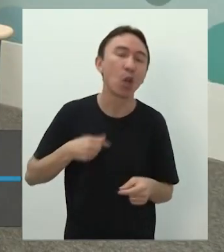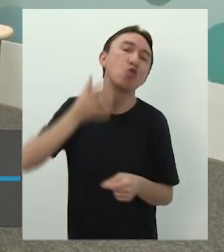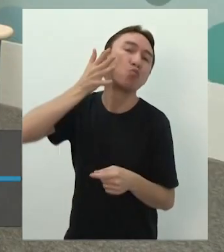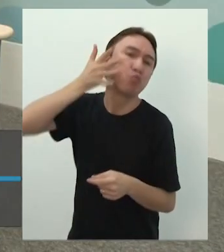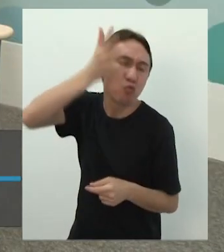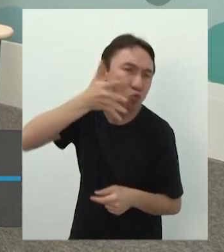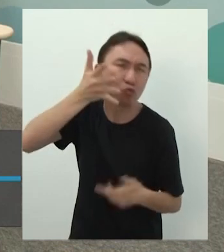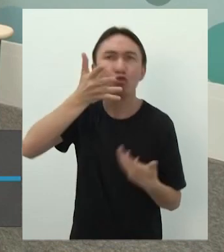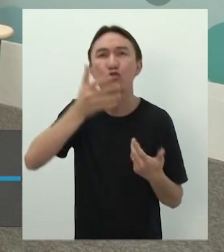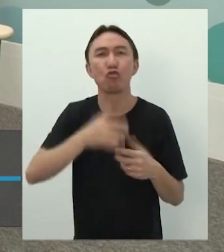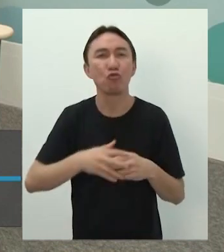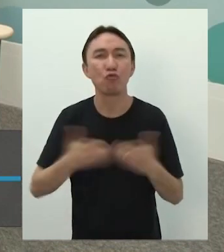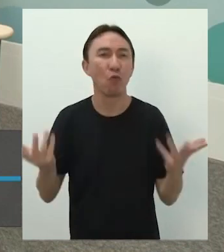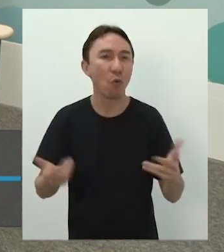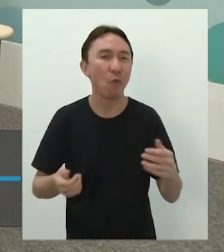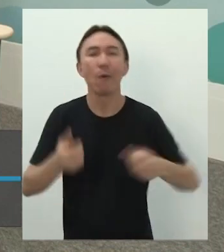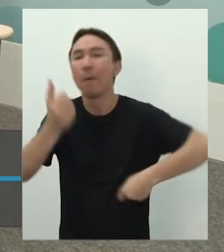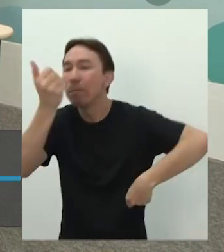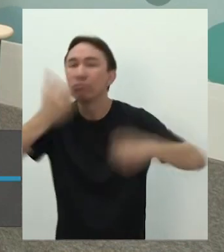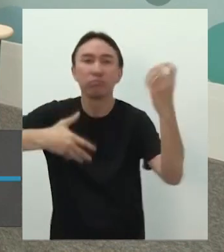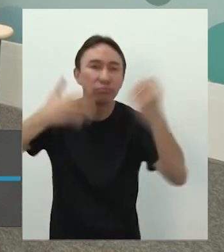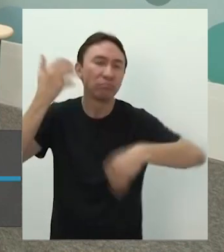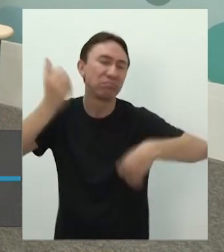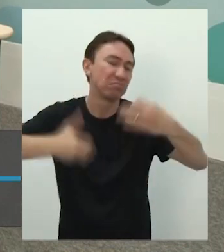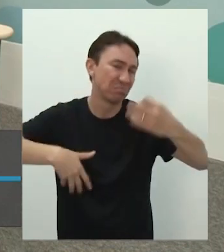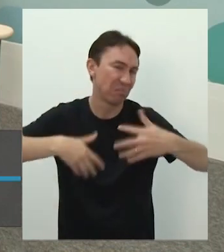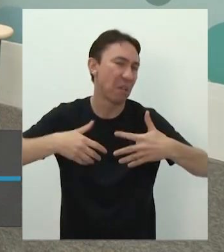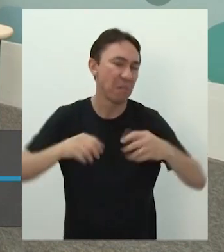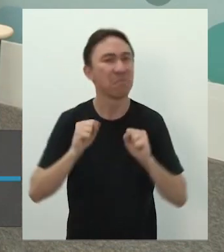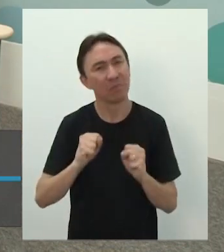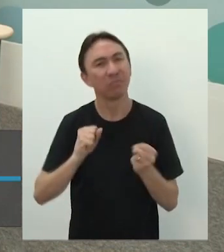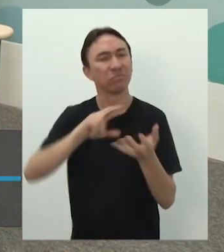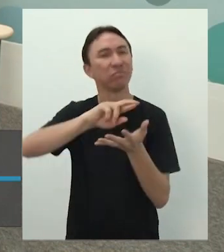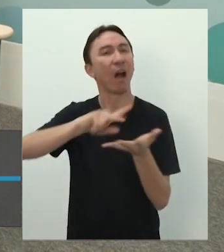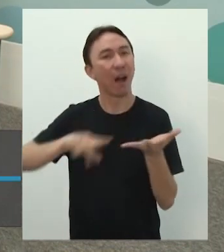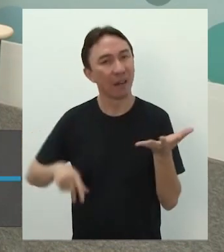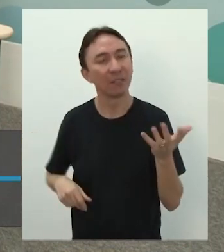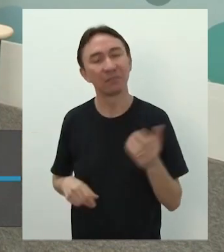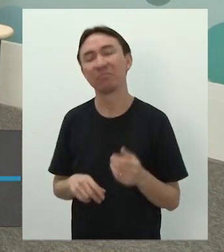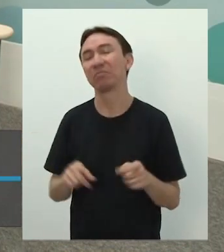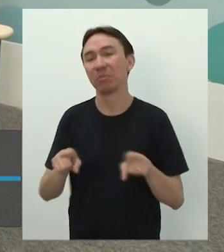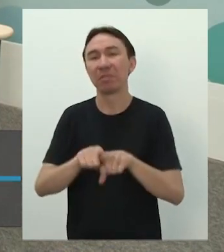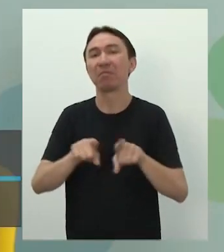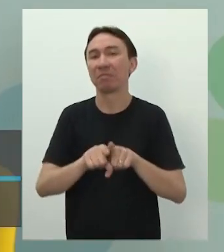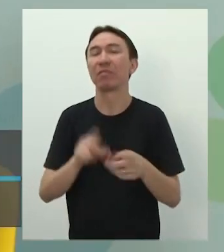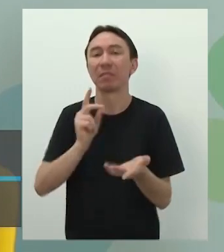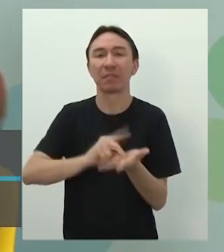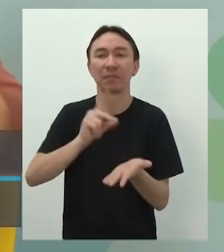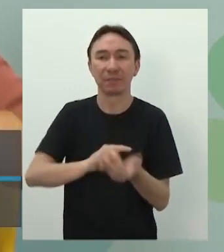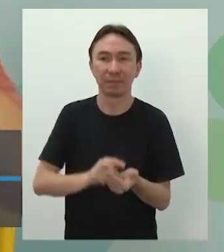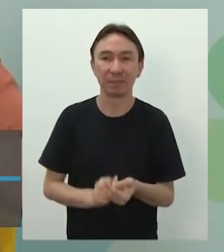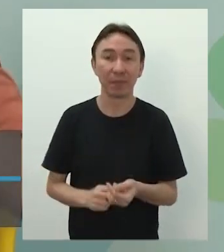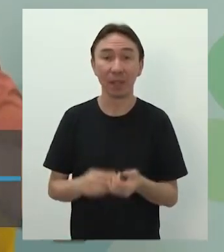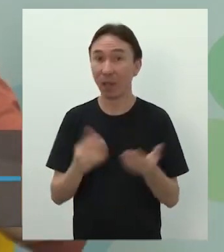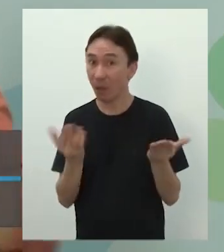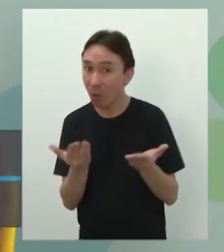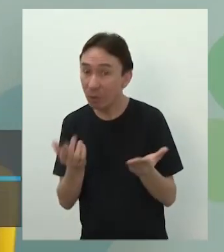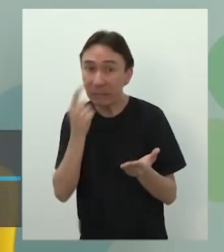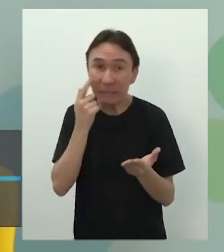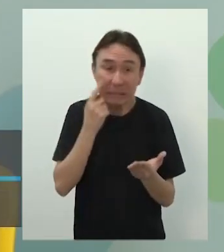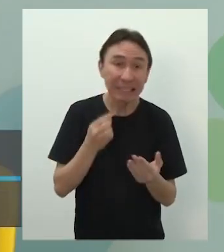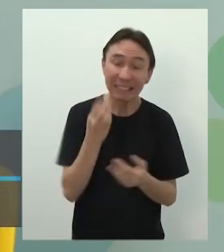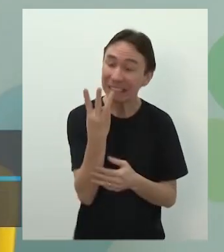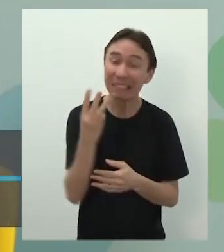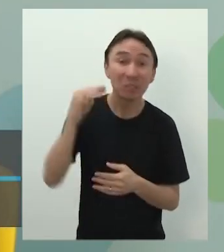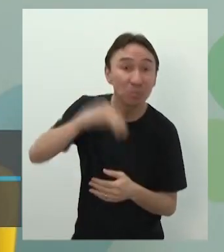como foi a vida dela. Não é? Olha, assim, a gente vai tentar. Vou tentar. Juro que a gente está nos três minutinhos finais.